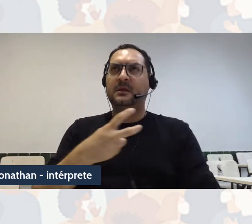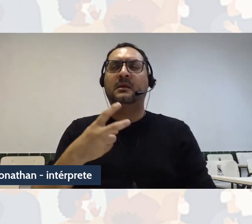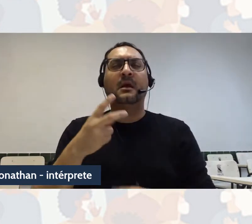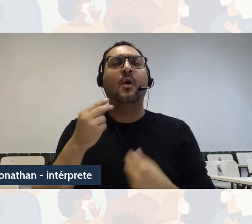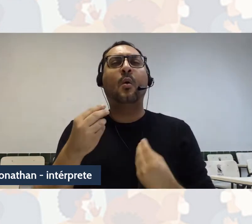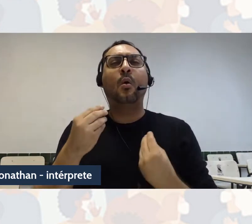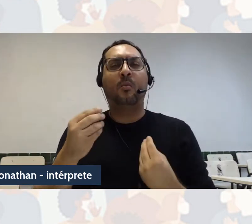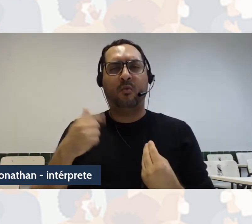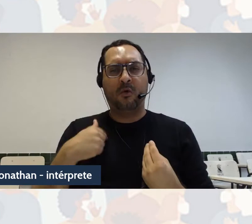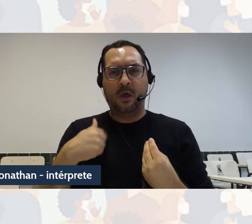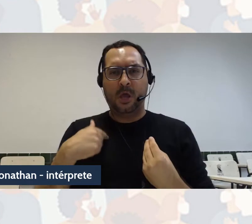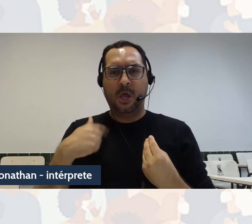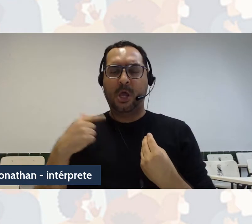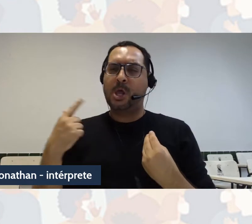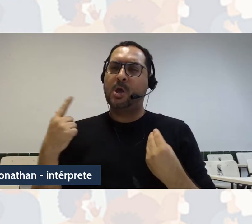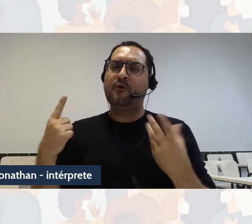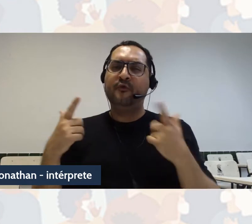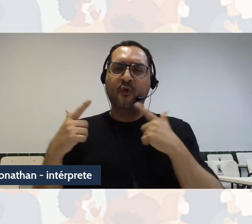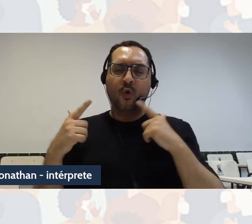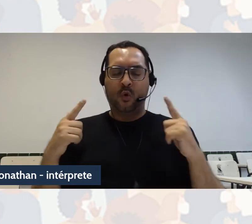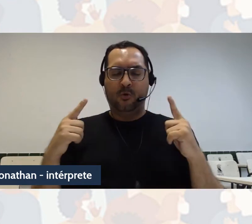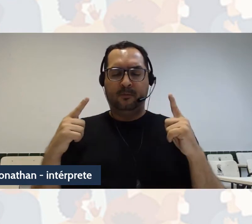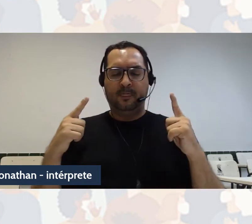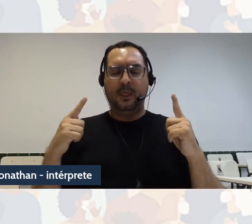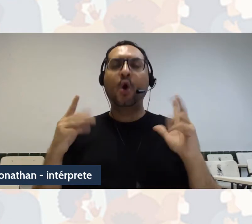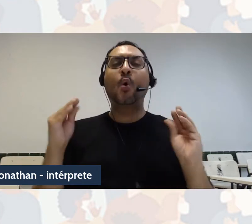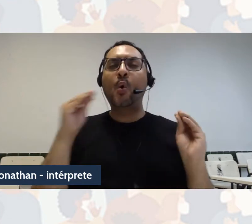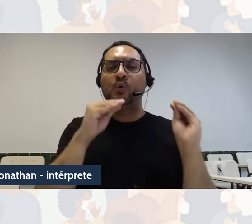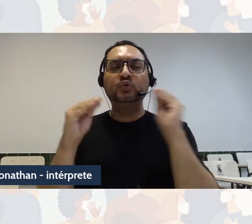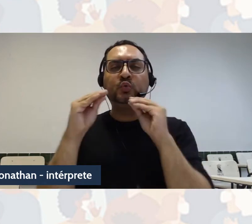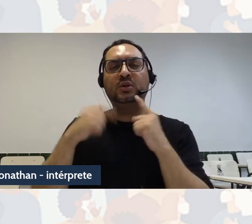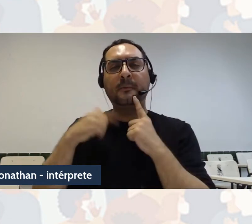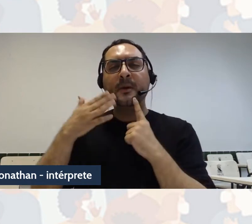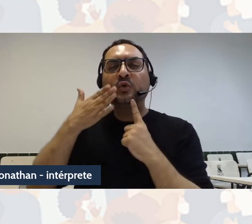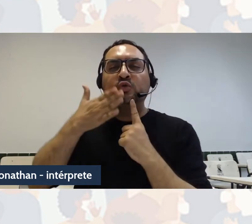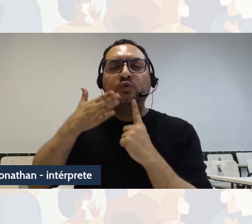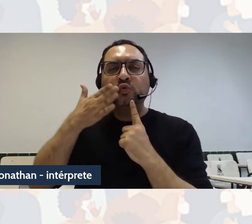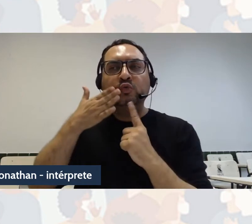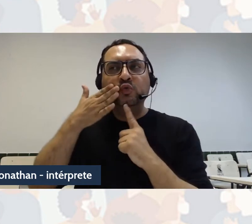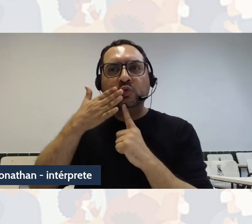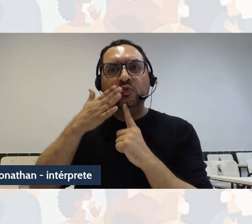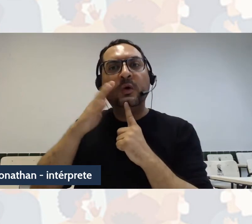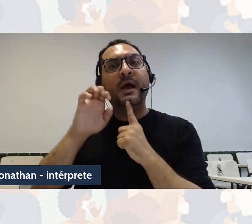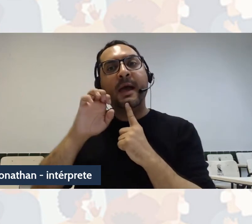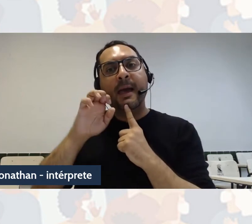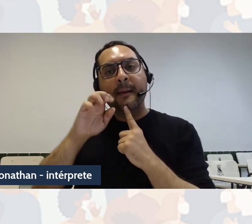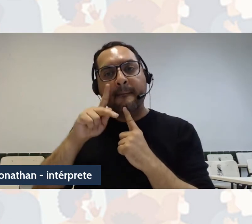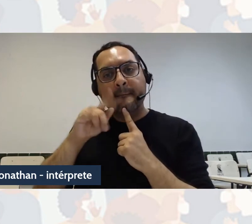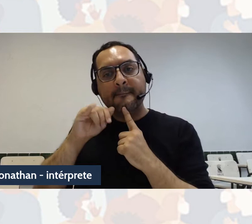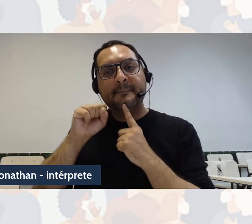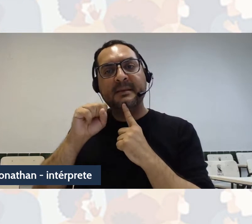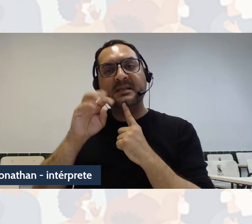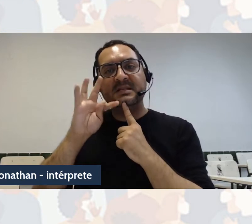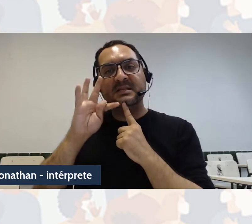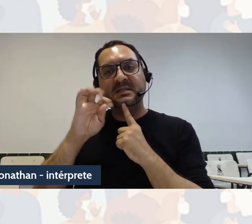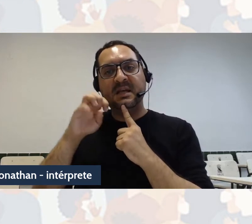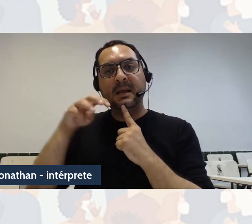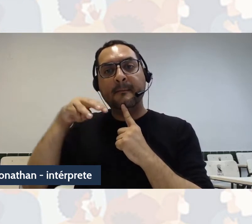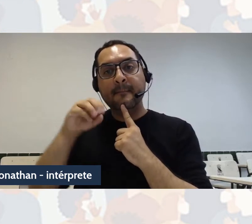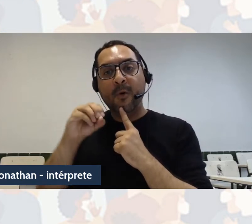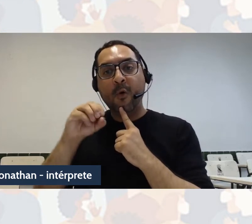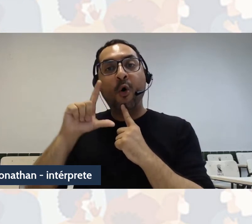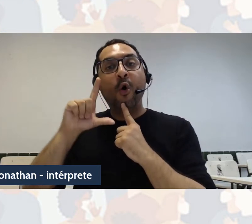através do que seriam epistemologias. E aí tem uma coisa bem intrigante na proposta dele para a gente pensar. Um é que,